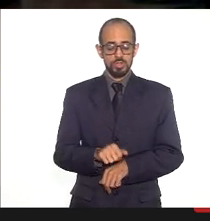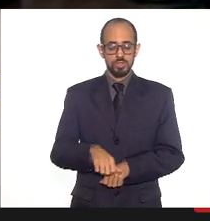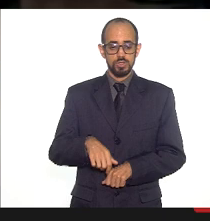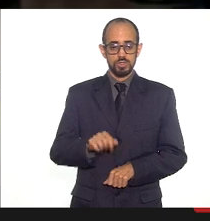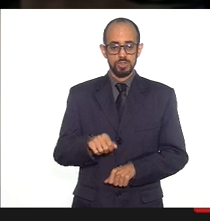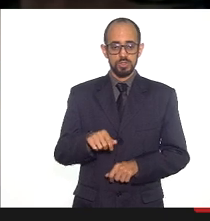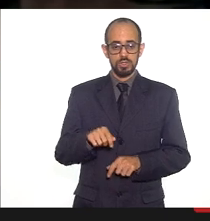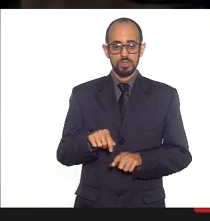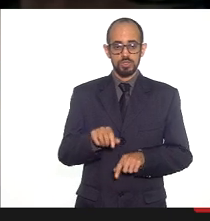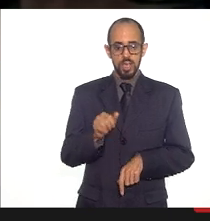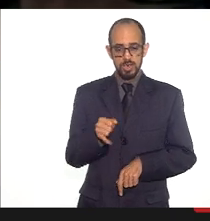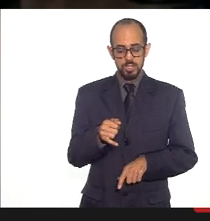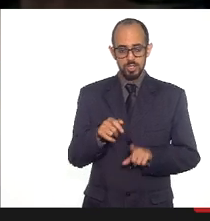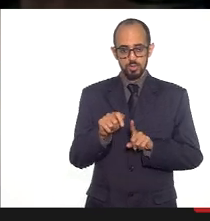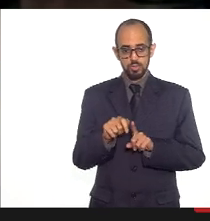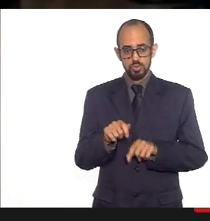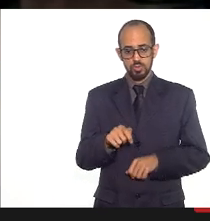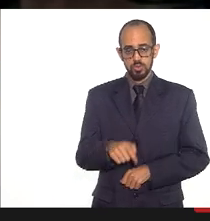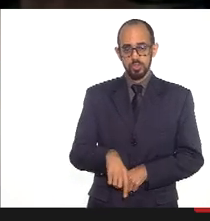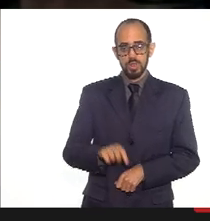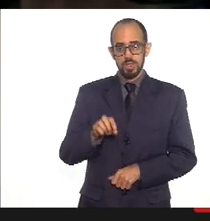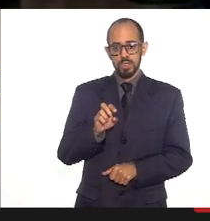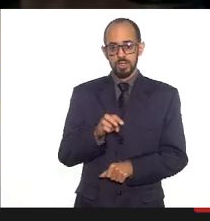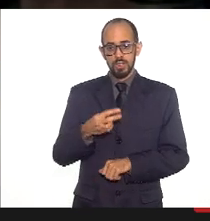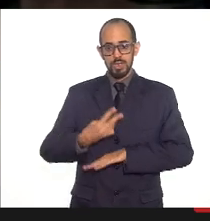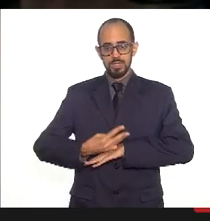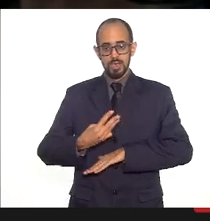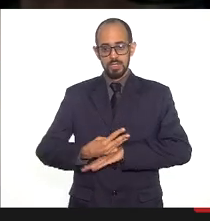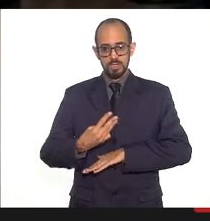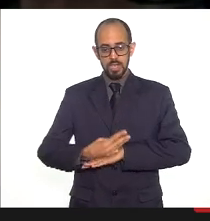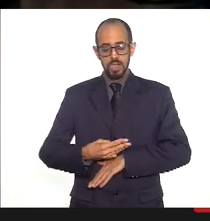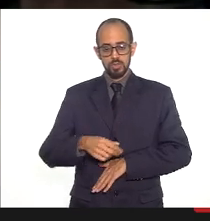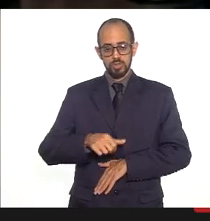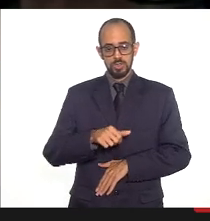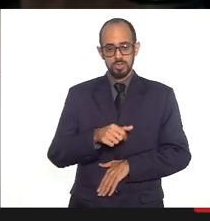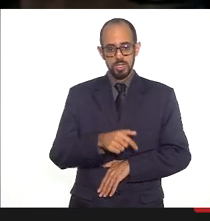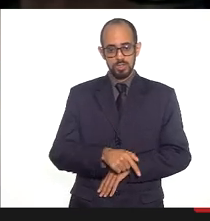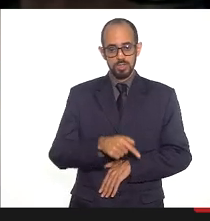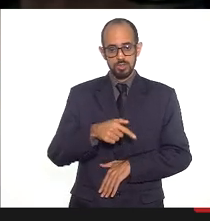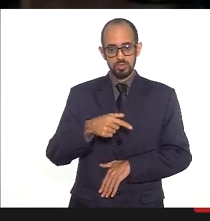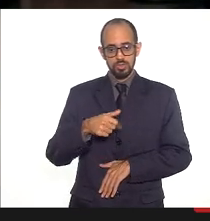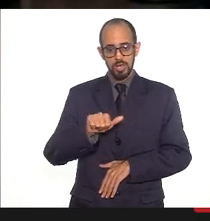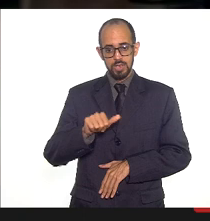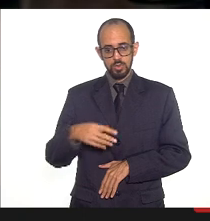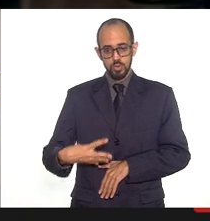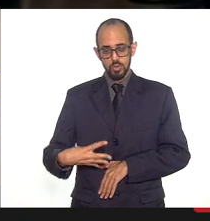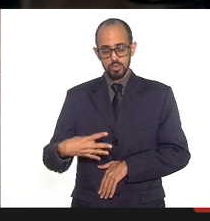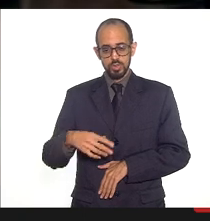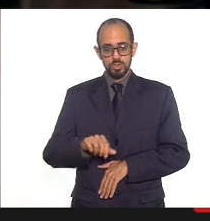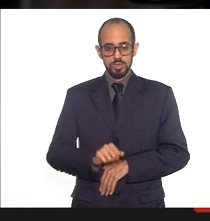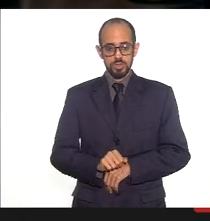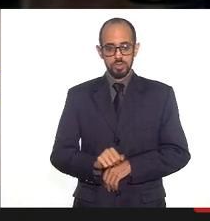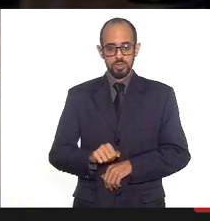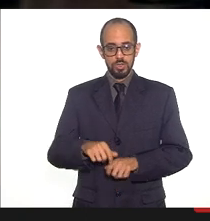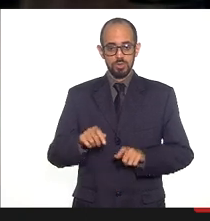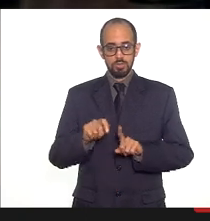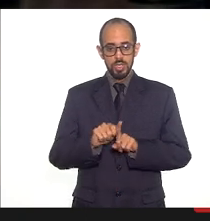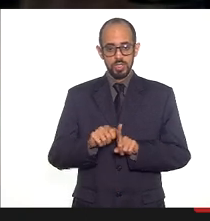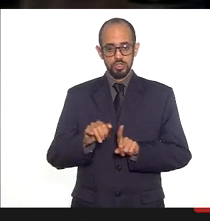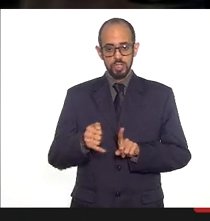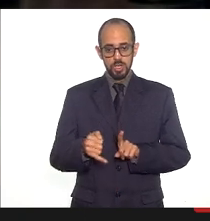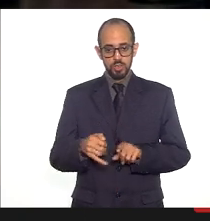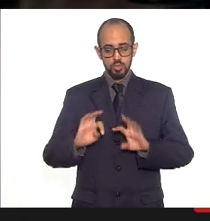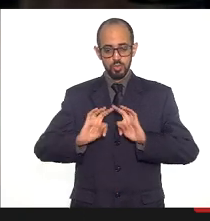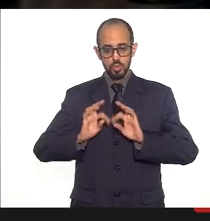terceirizados 714 profissionais competência de janeiro de 2021 total de